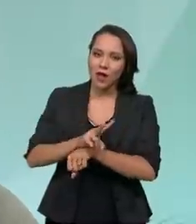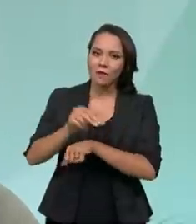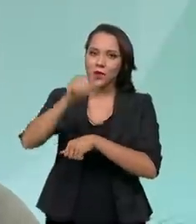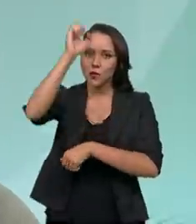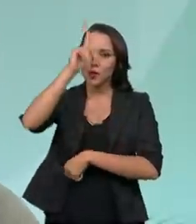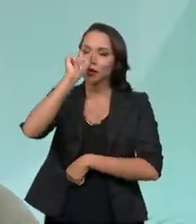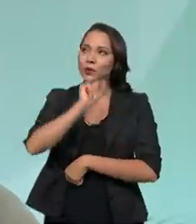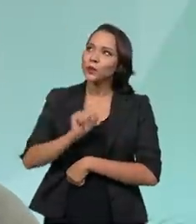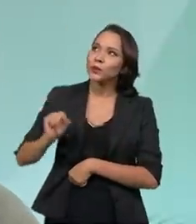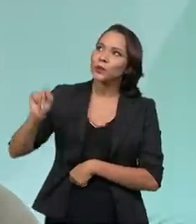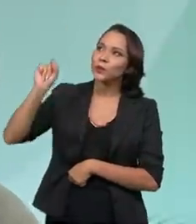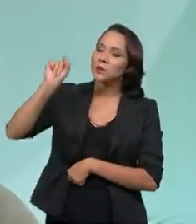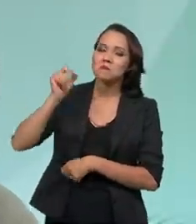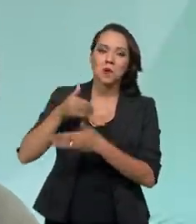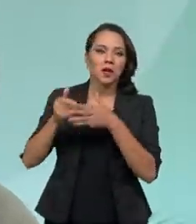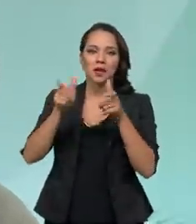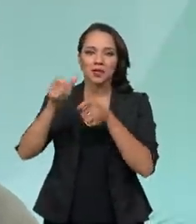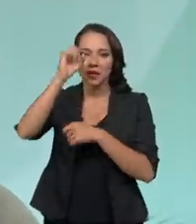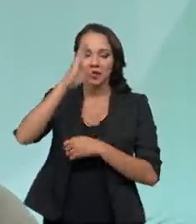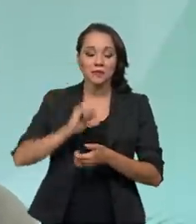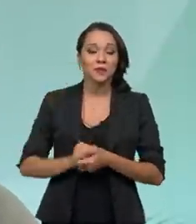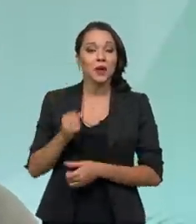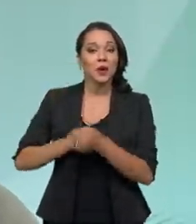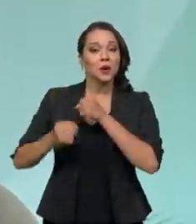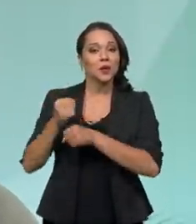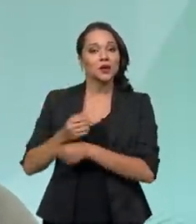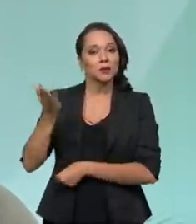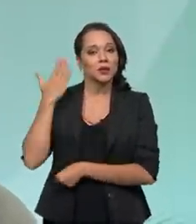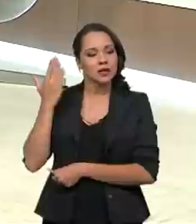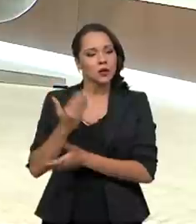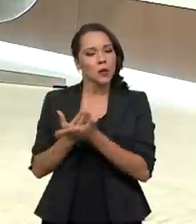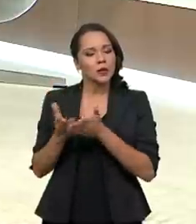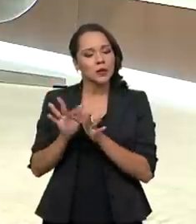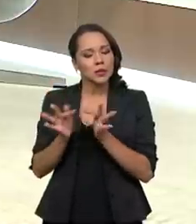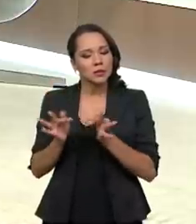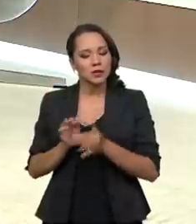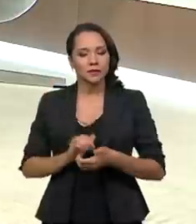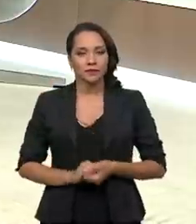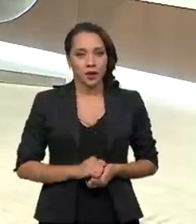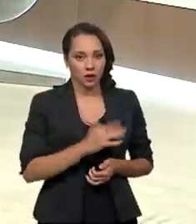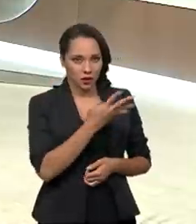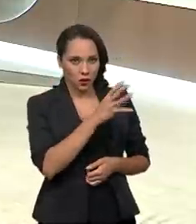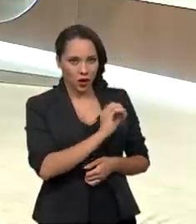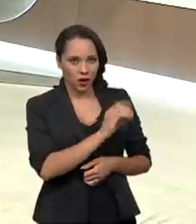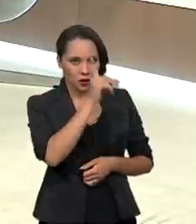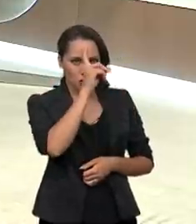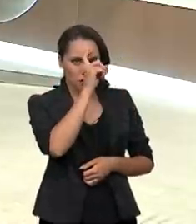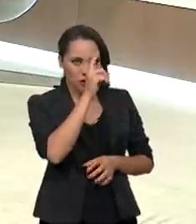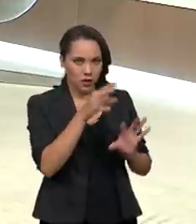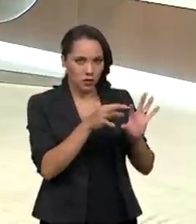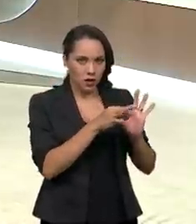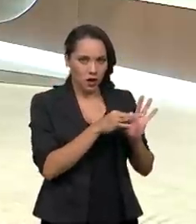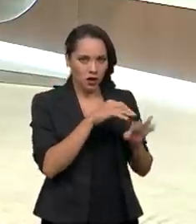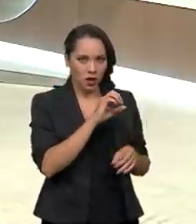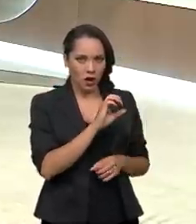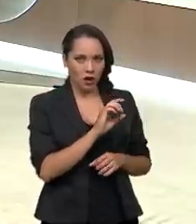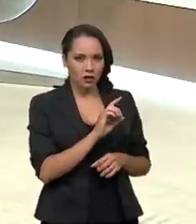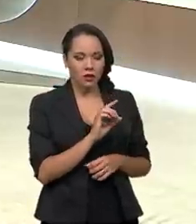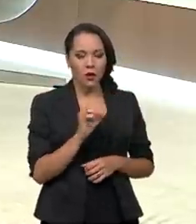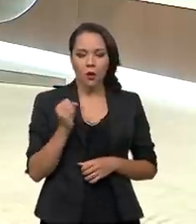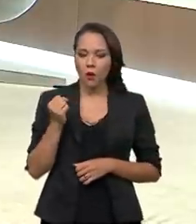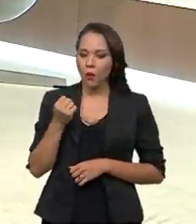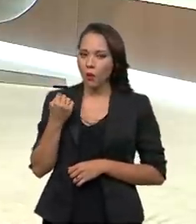Brasil afora. Então, ano passado, começamos de uma maneira modesta. Nesses 40 hospitais ligados à EBSER? Oito.